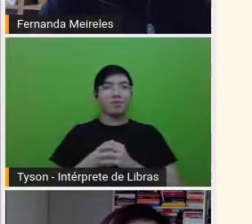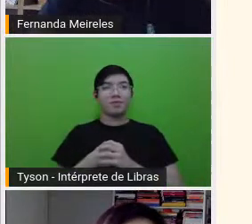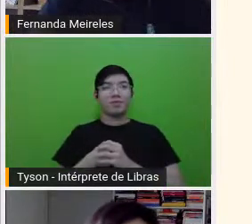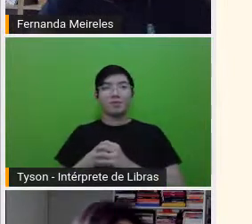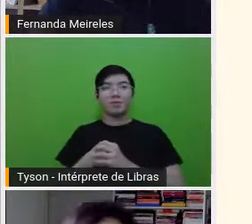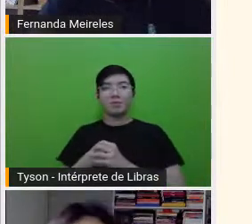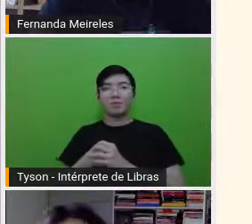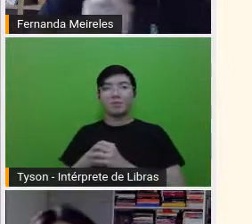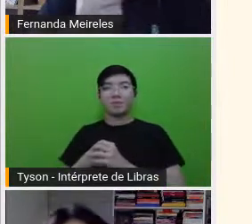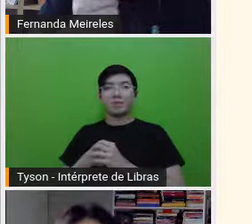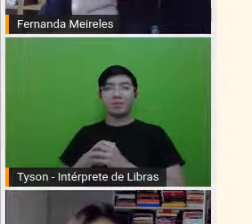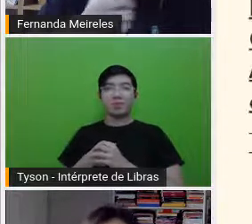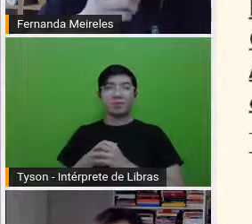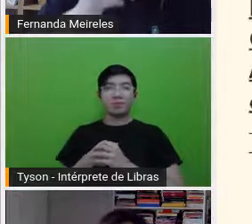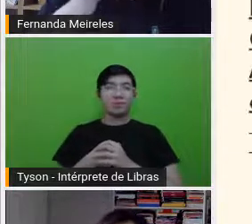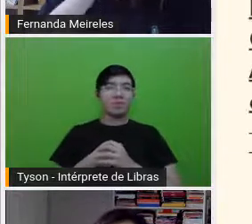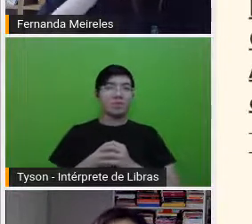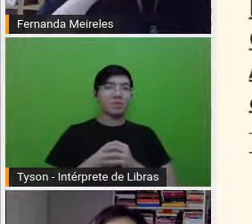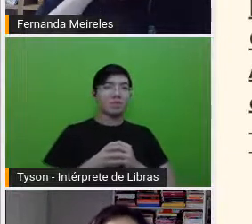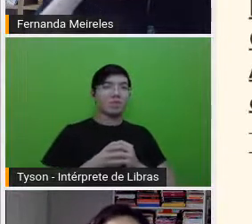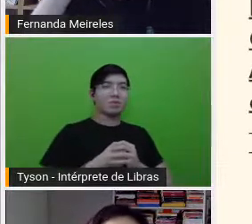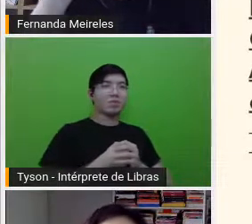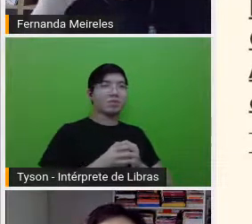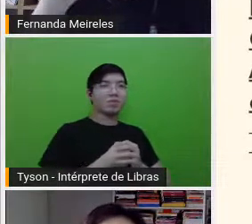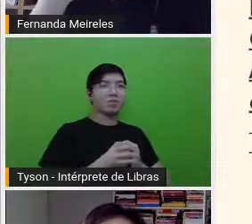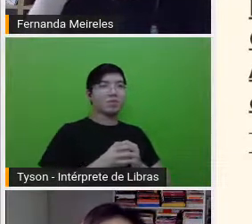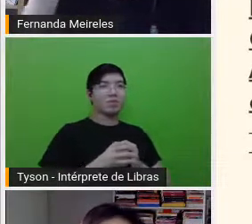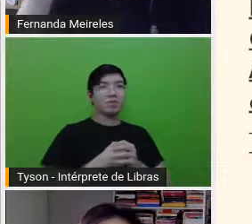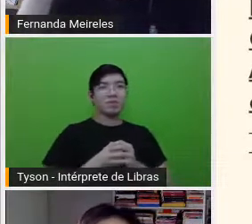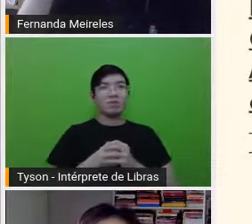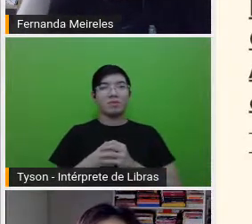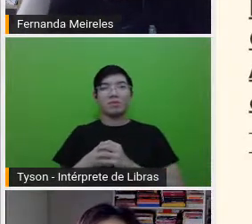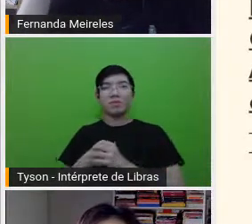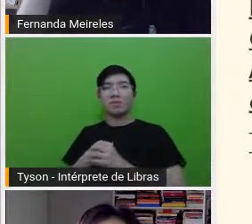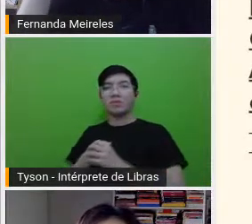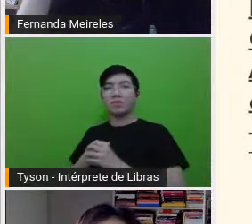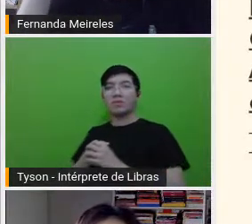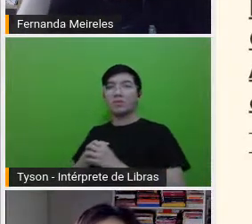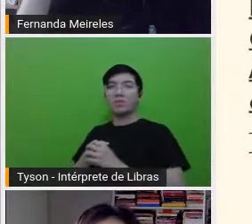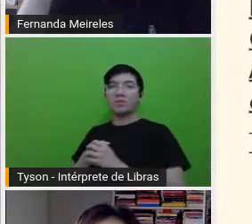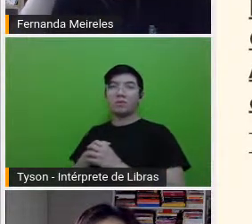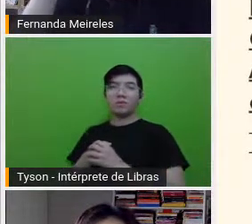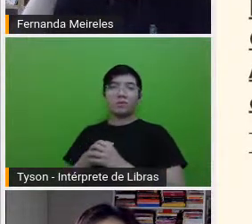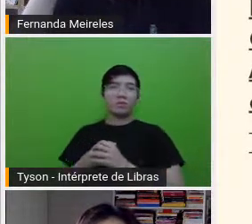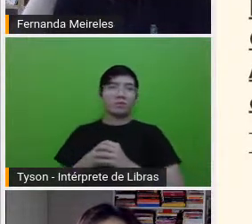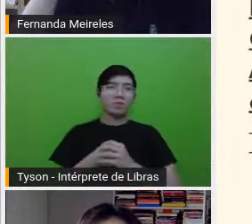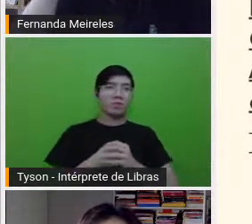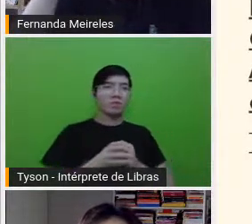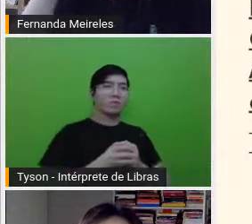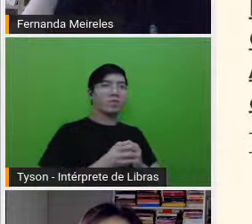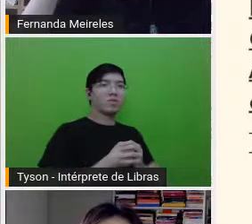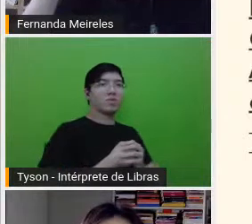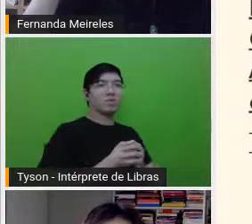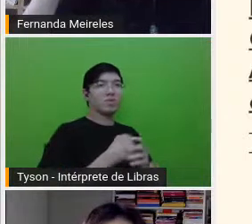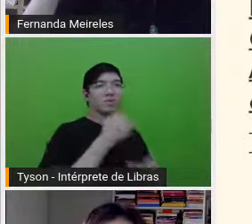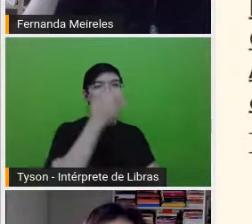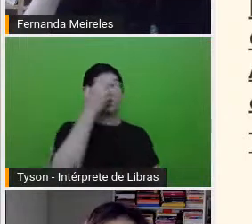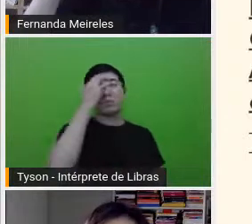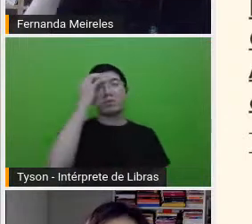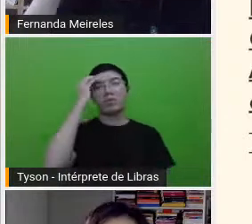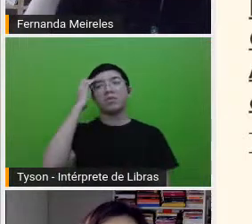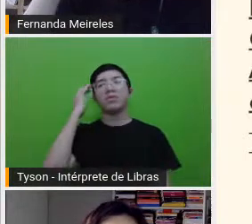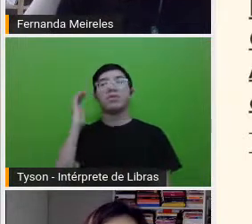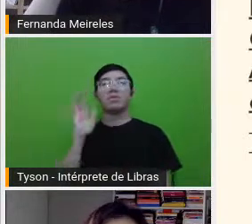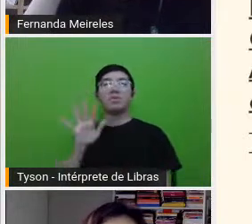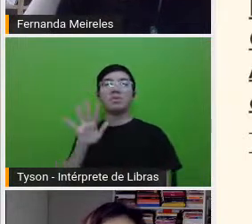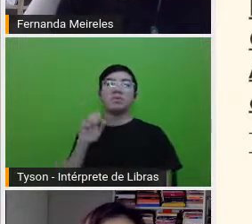E daí fica a dica, né? E daí fica a dica, encontrando as mães nos lugares, gente, não precisa perguntar